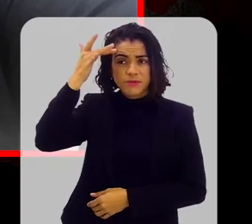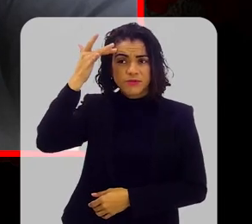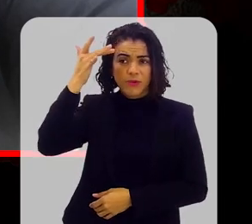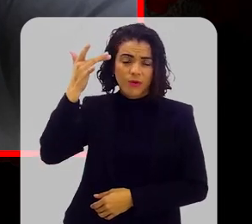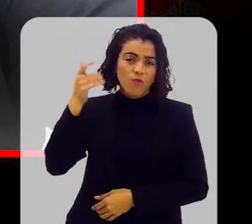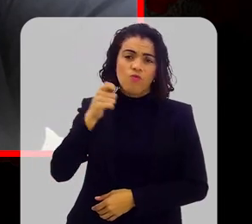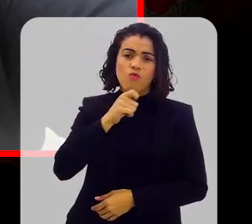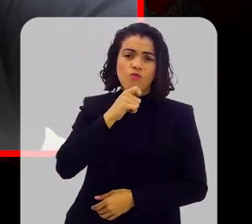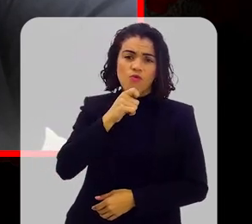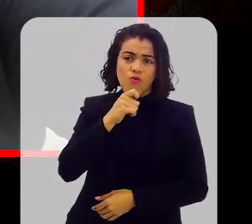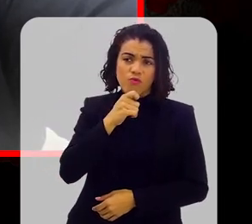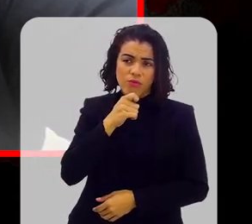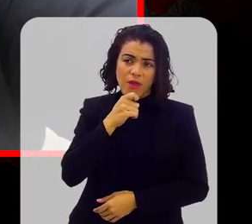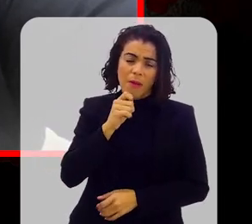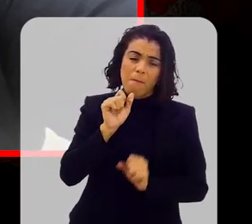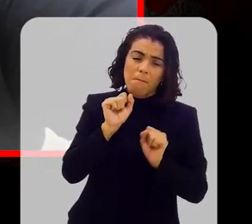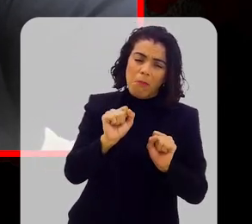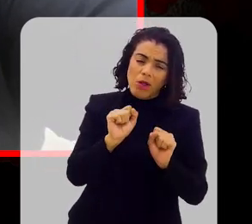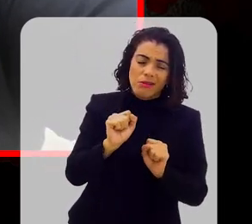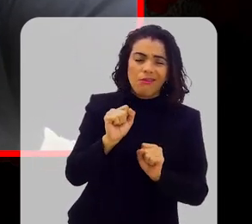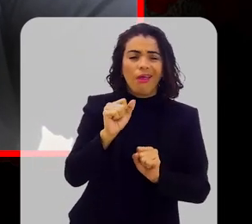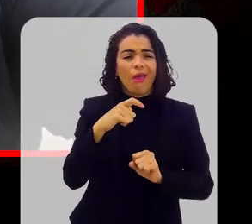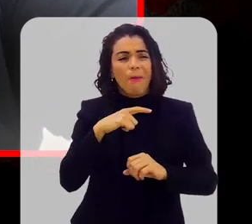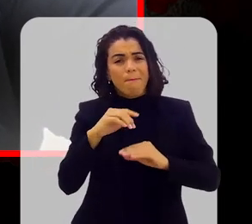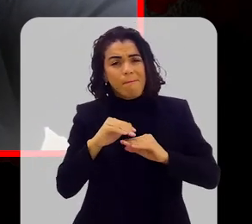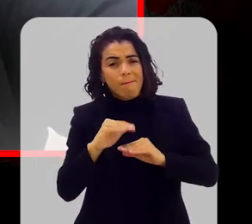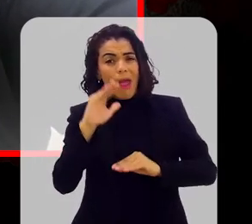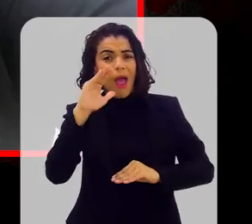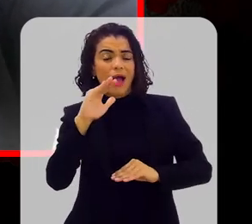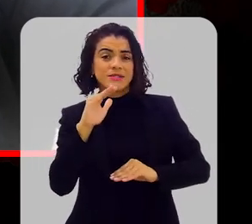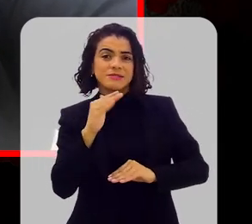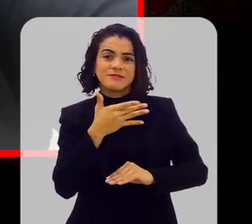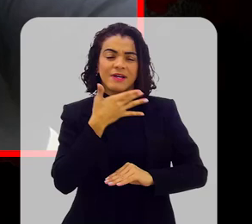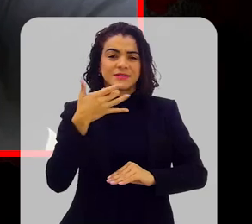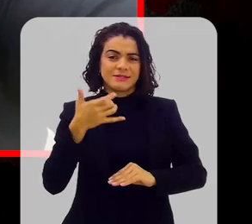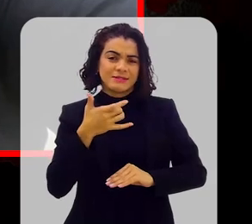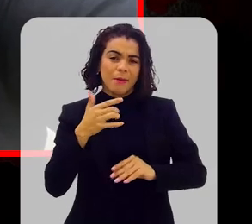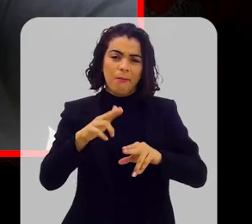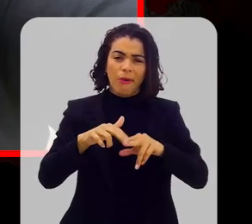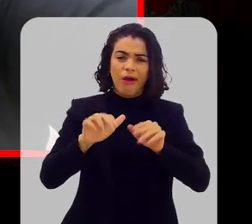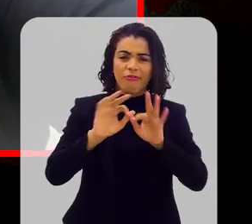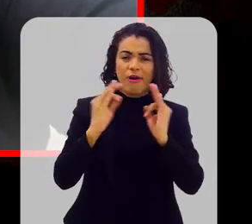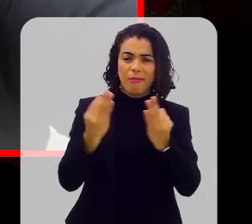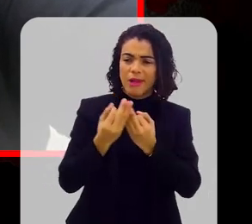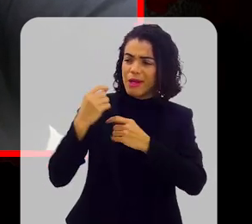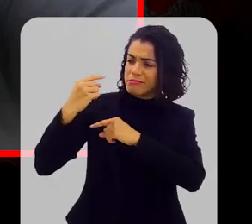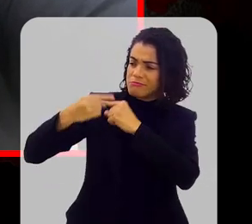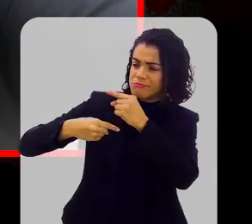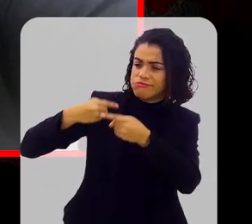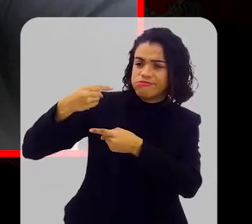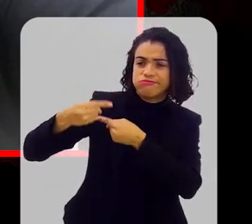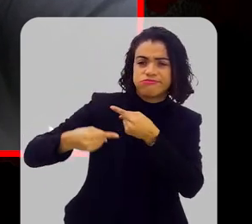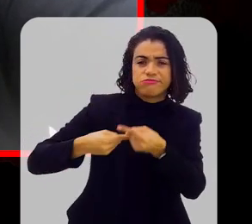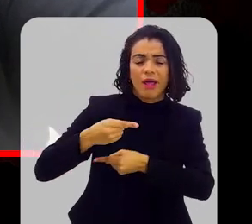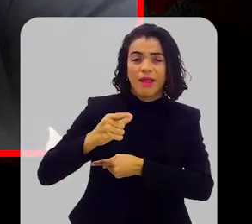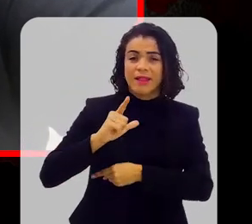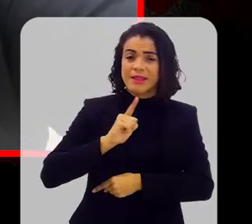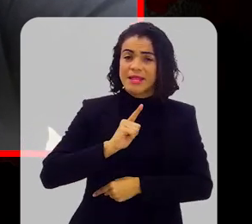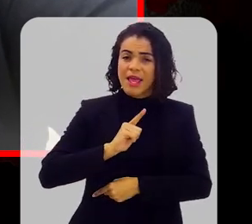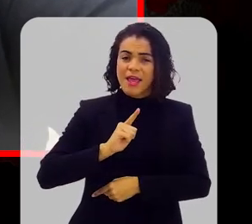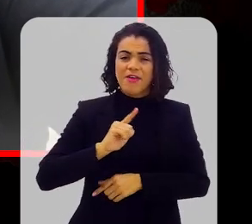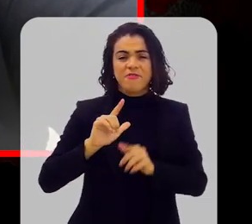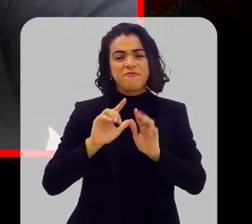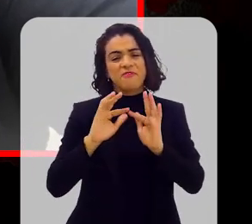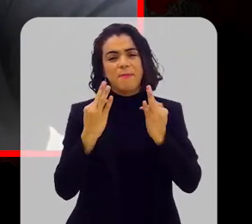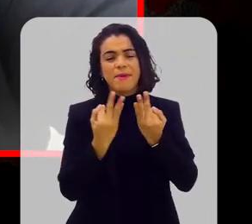dessas síndromes genéticas. Eles podem até ter uma tendência maior a ter câncer que uma história familiar, principalmente quando você tem parentes